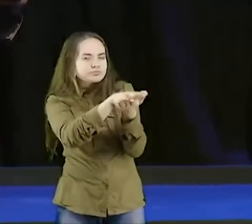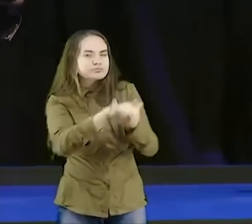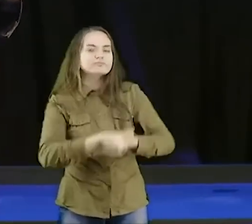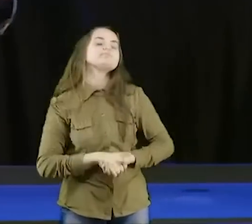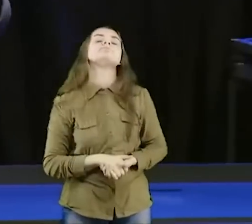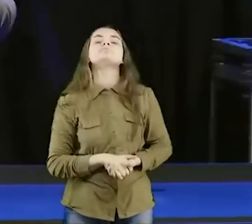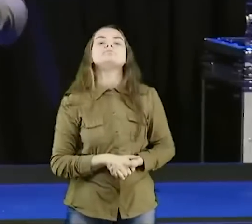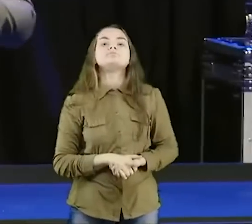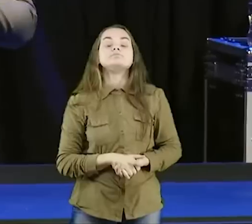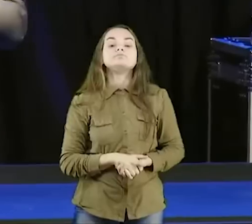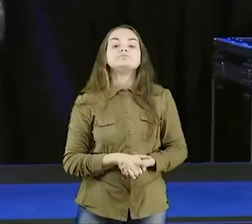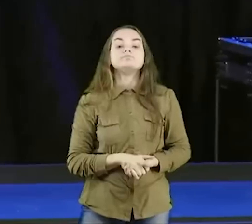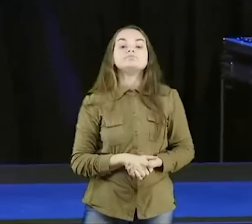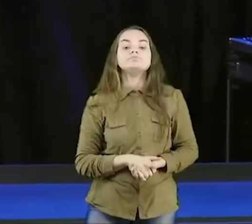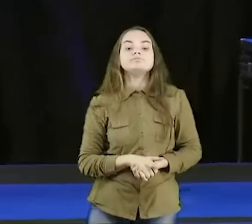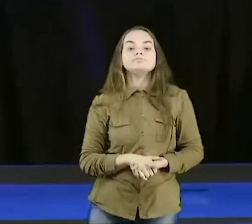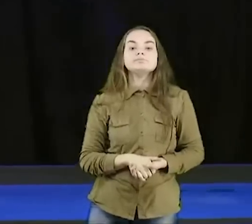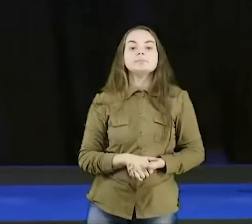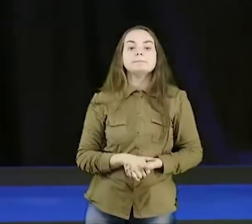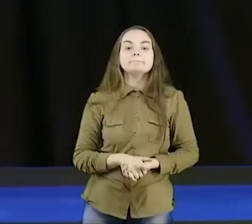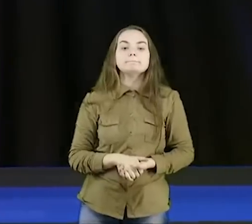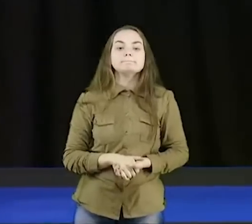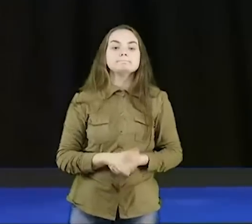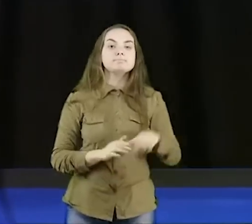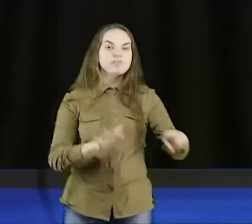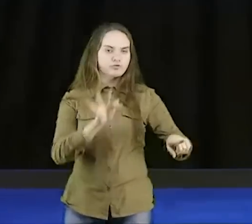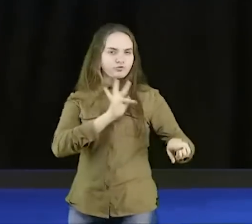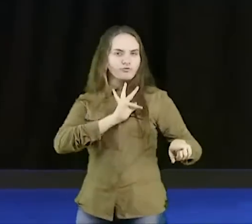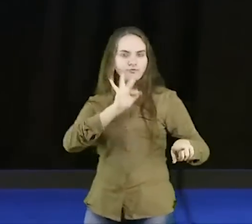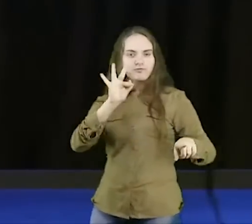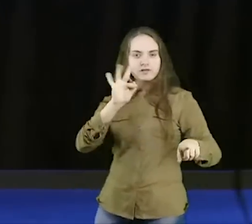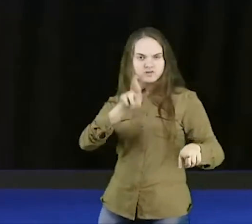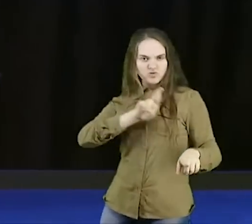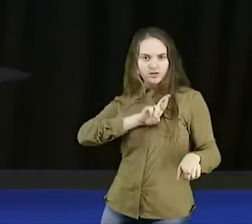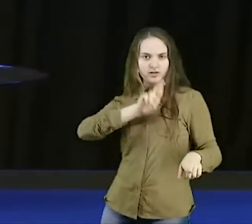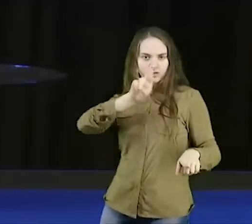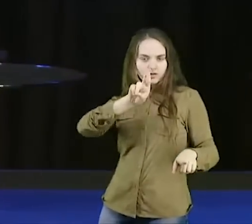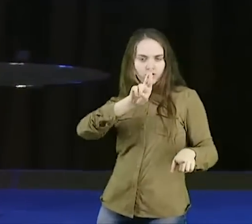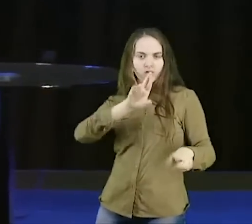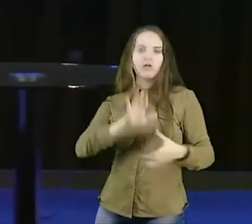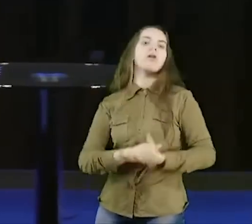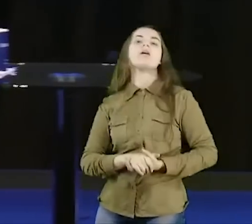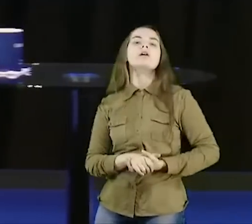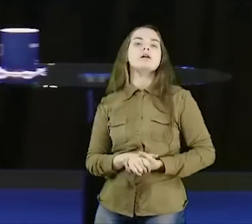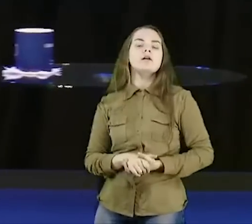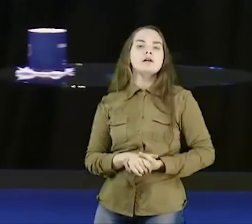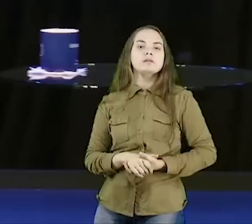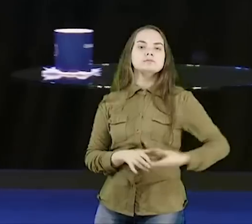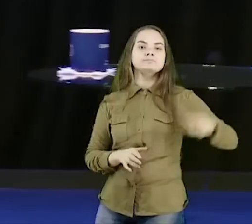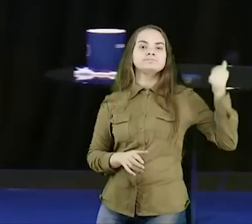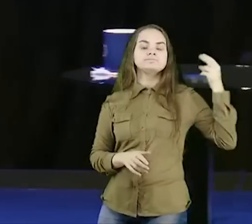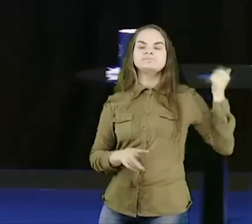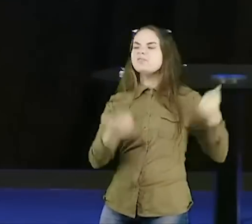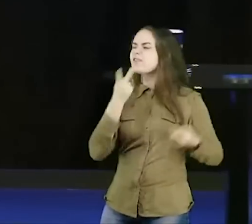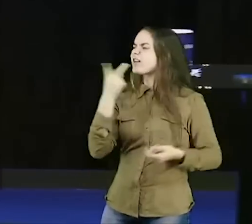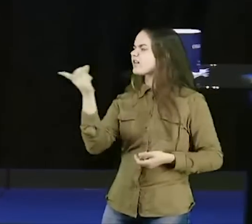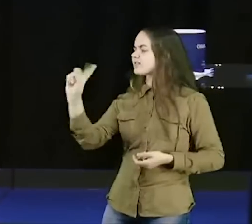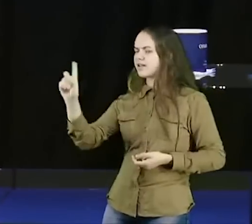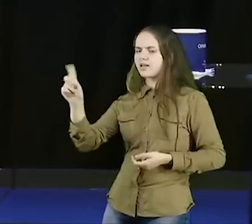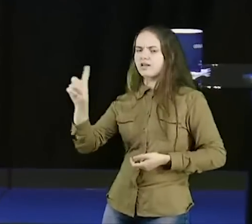acontece, porque Jesus expulsa um demônio, aí os fariseus, que são os religiosos, daquele tempo, falam assim, não,